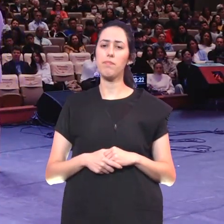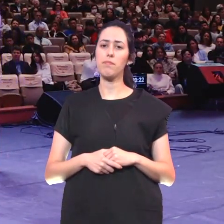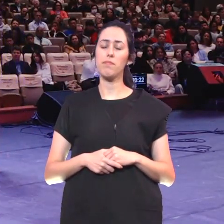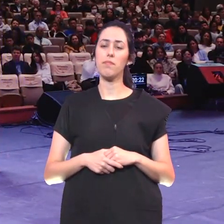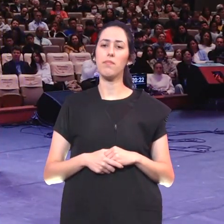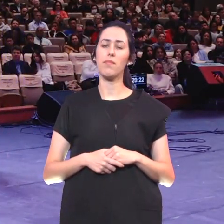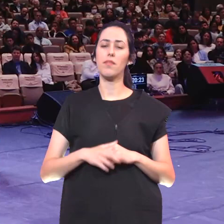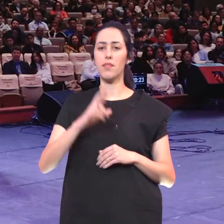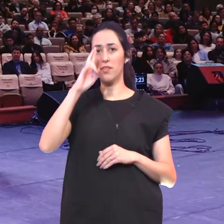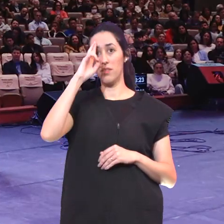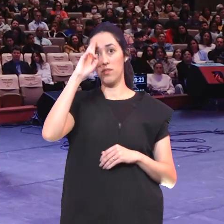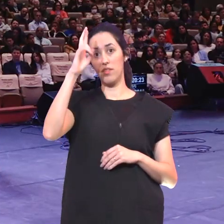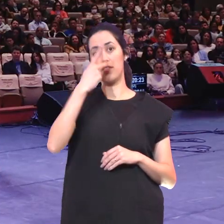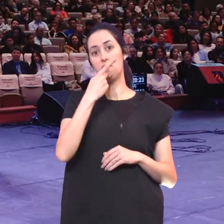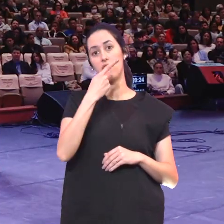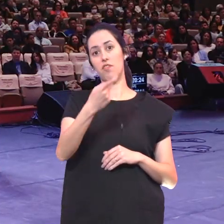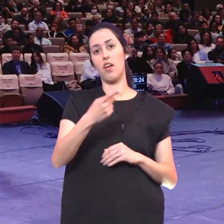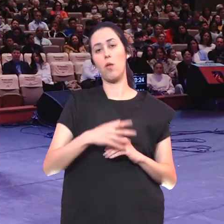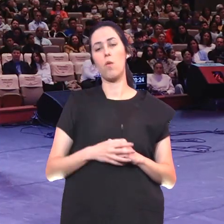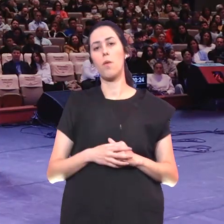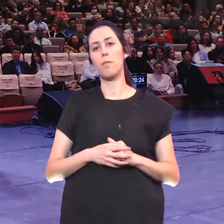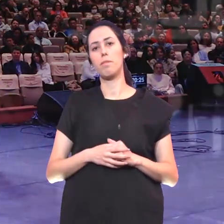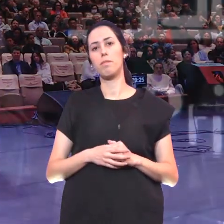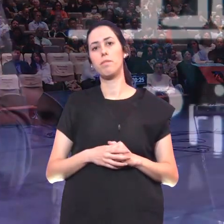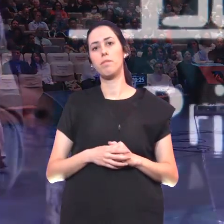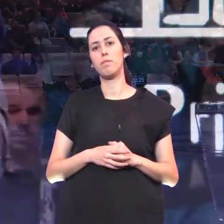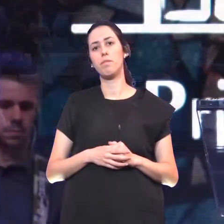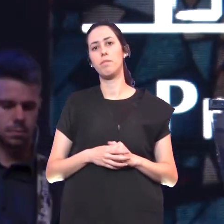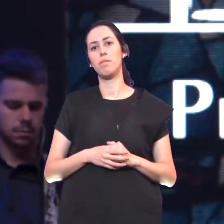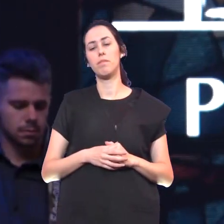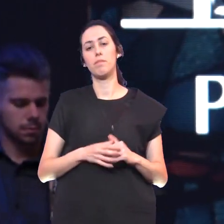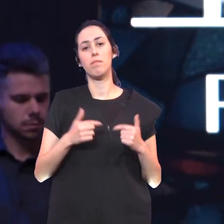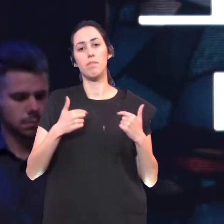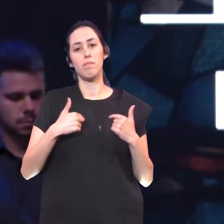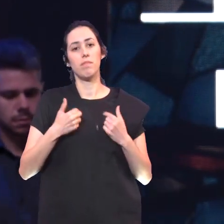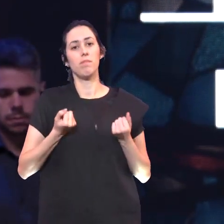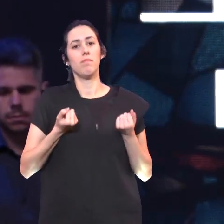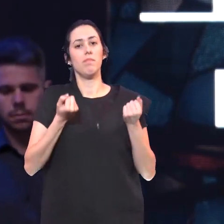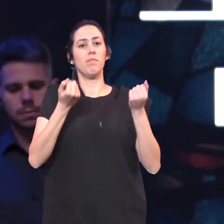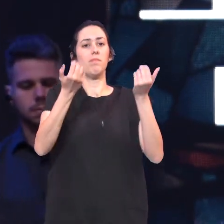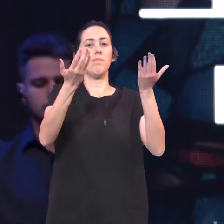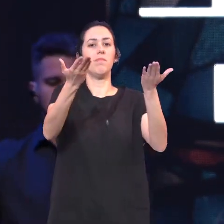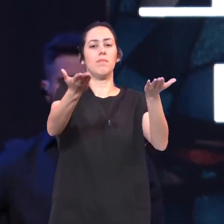Tomai de mim O meu Julgo